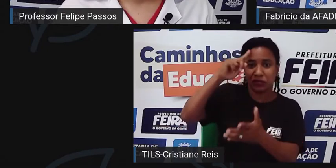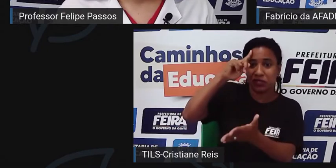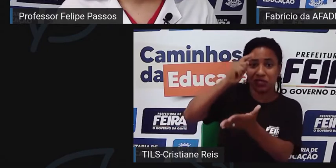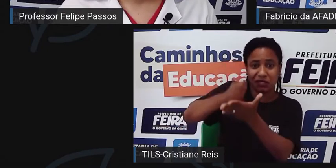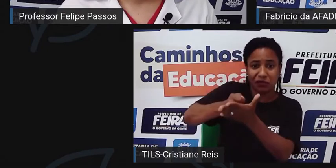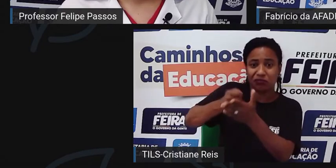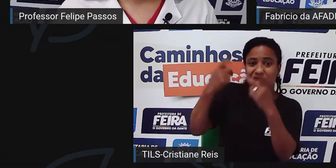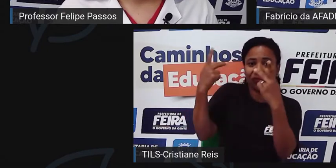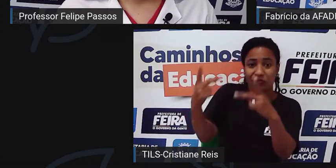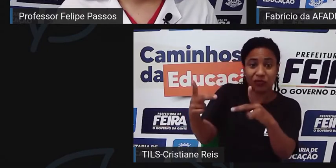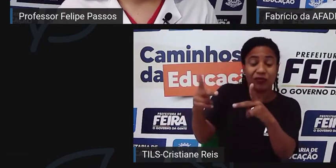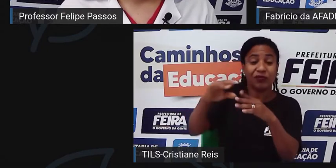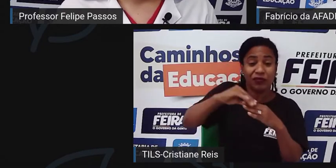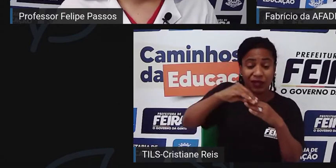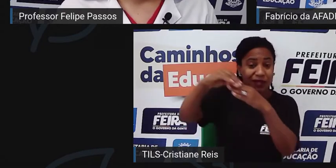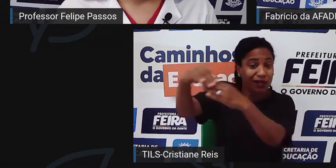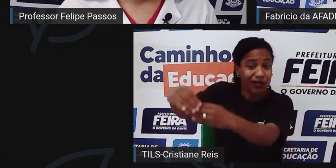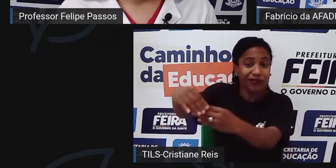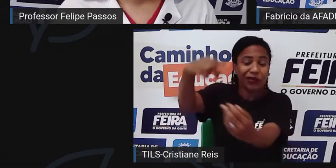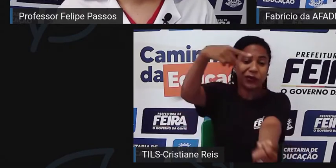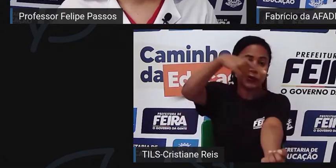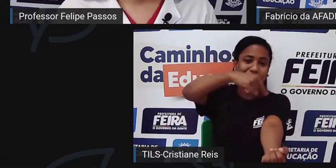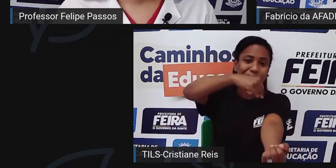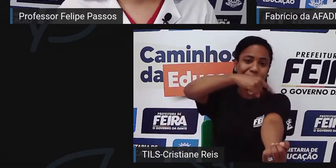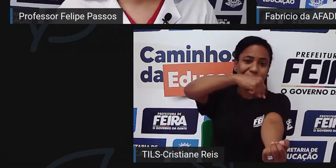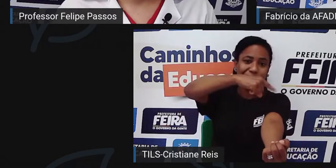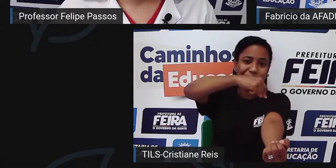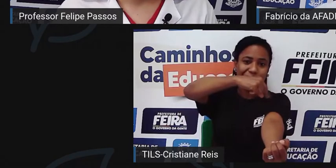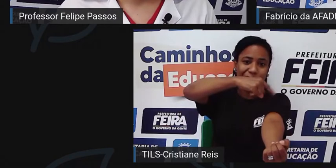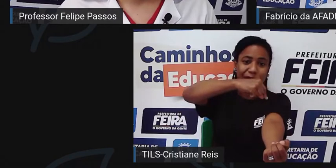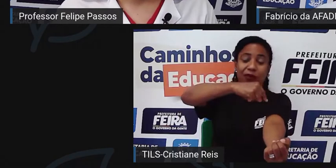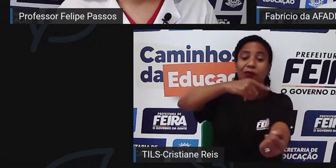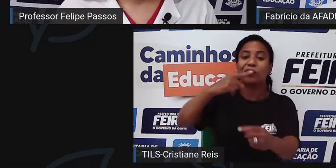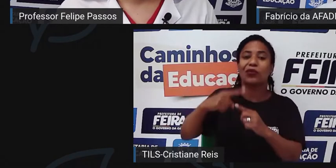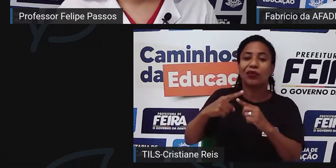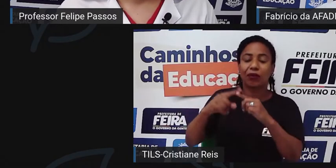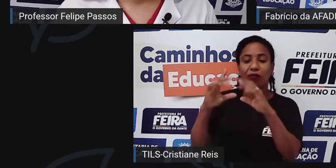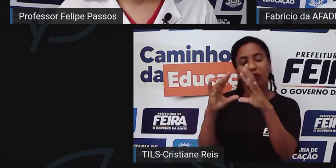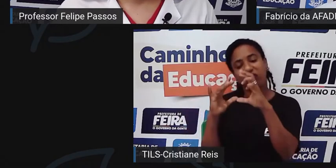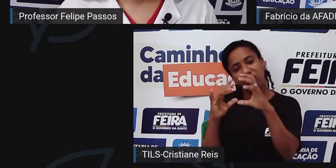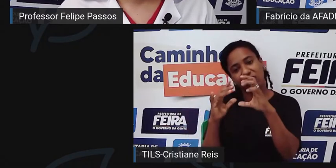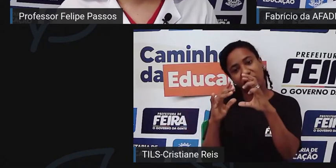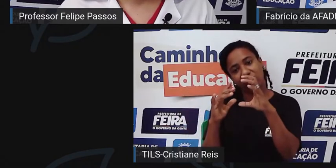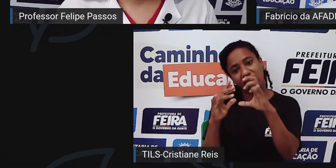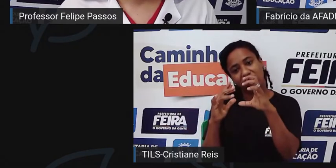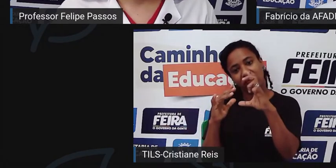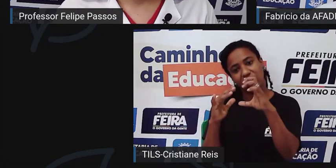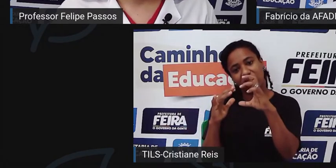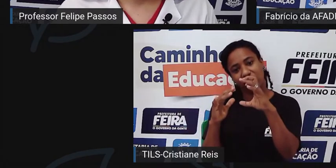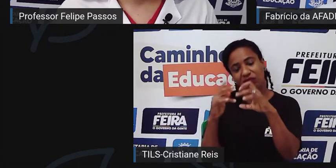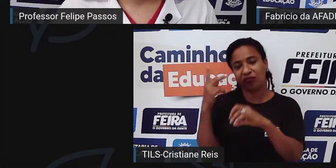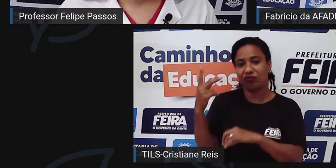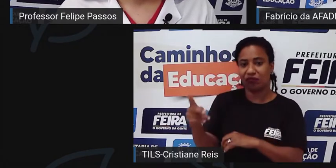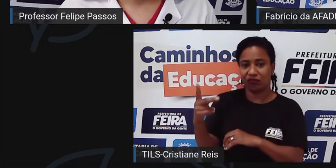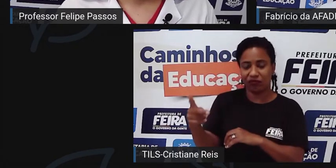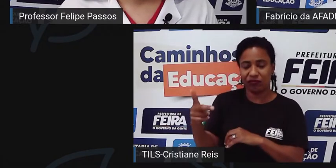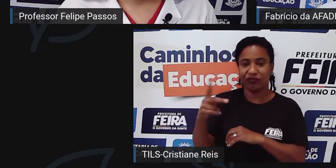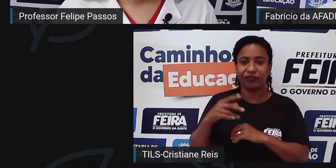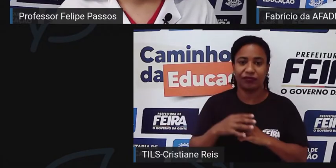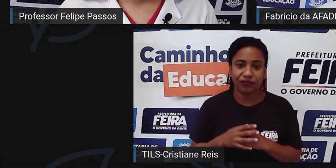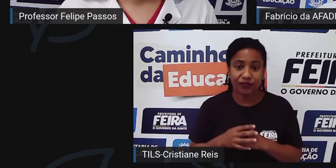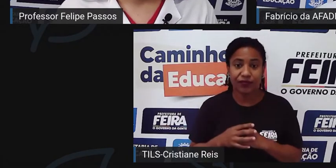evitar esse AVC. E tem criança que fica fazendo essa